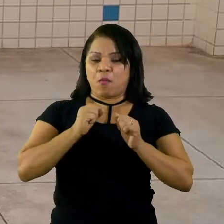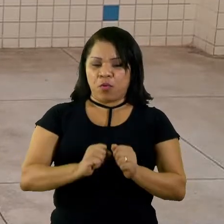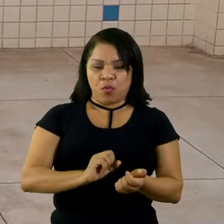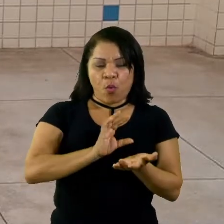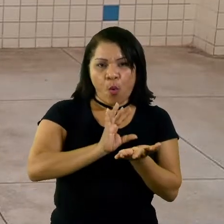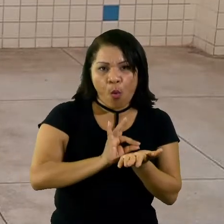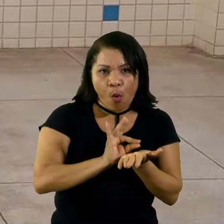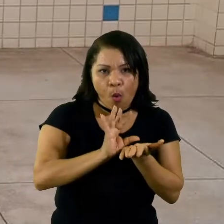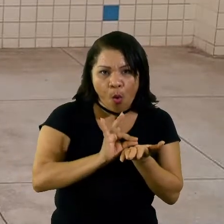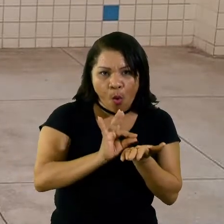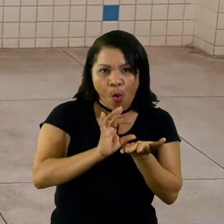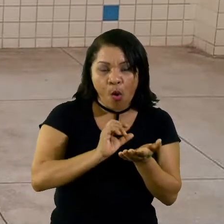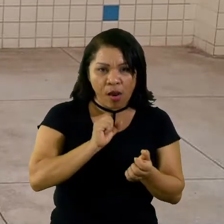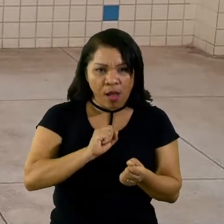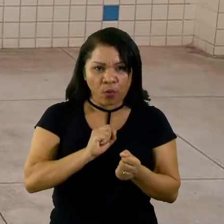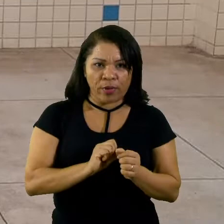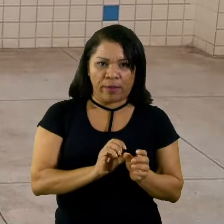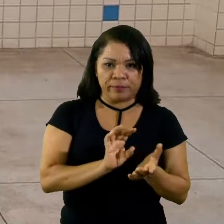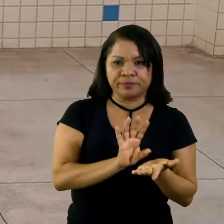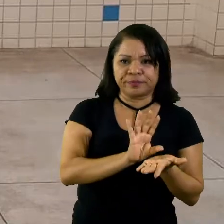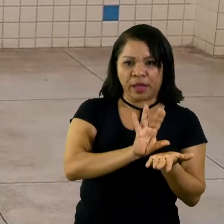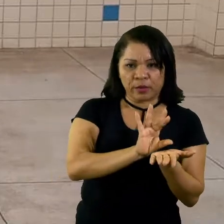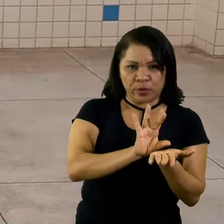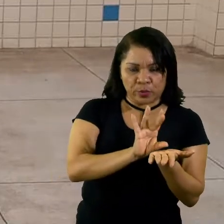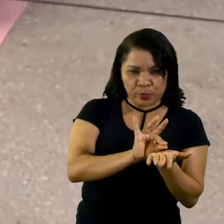chão. Vou colocar uma aqui.